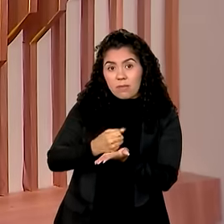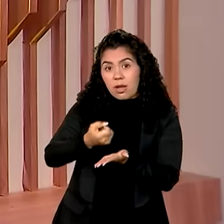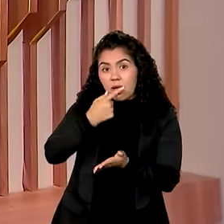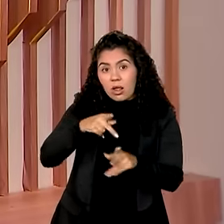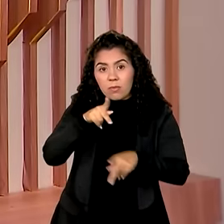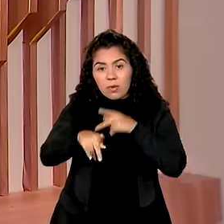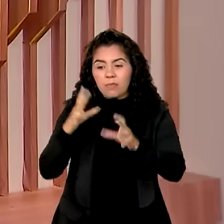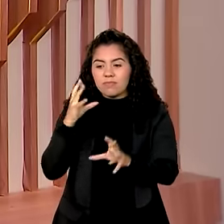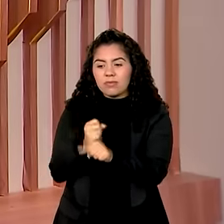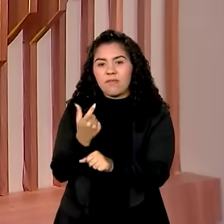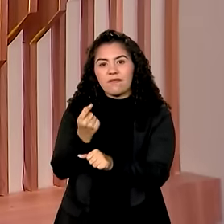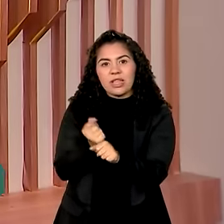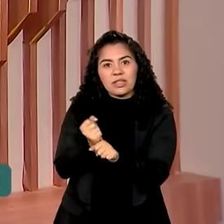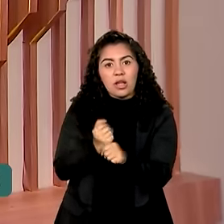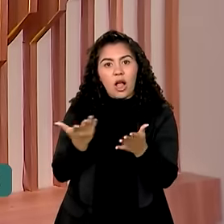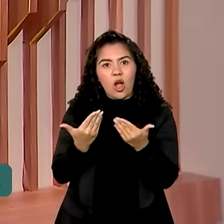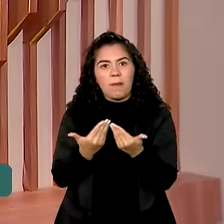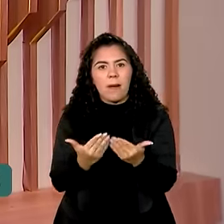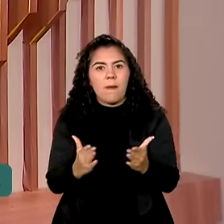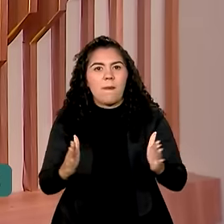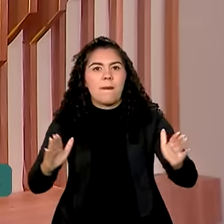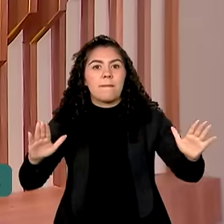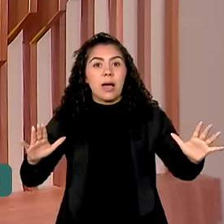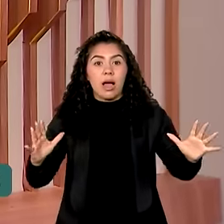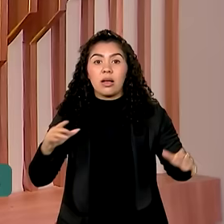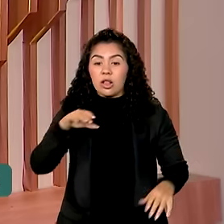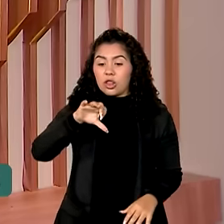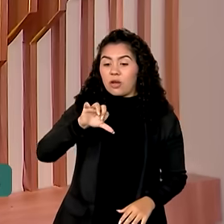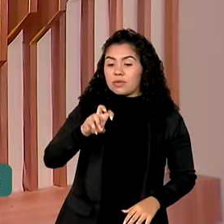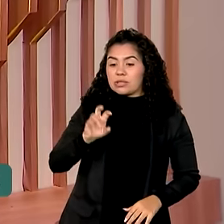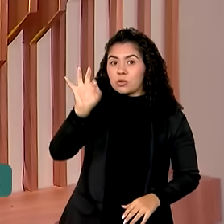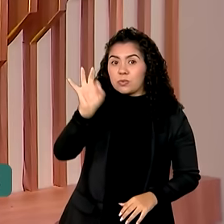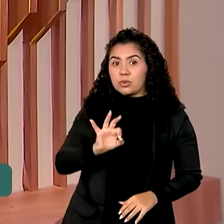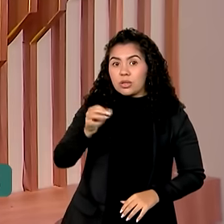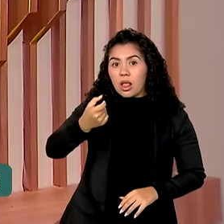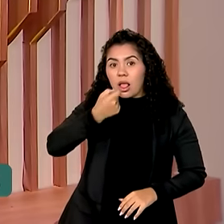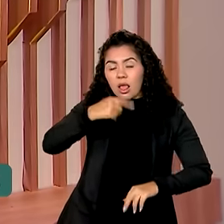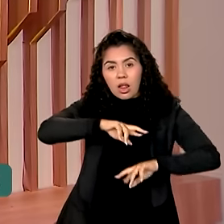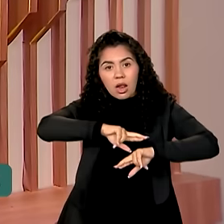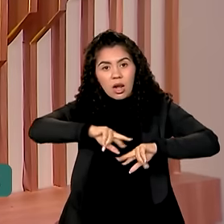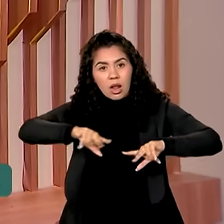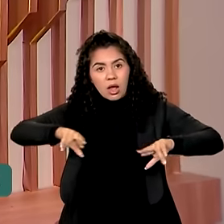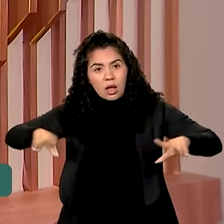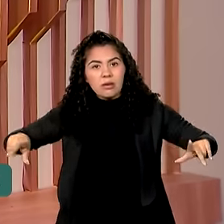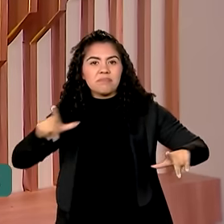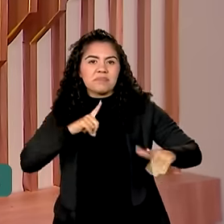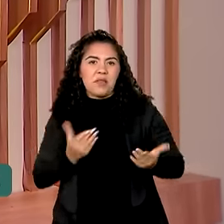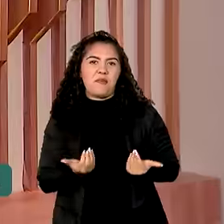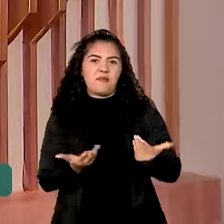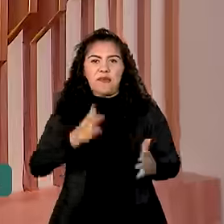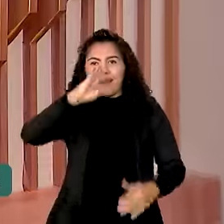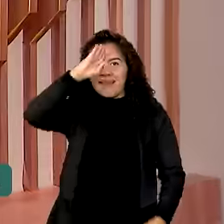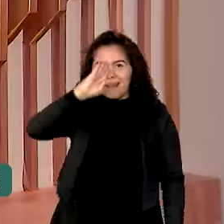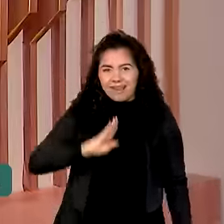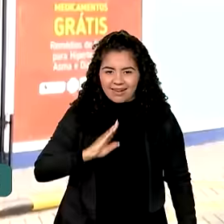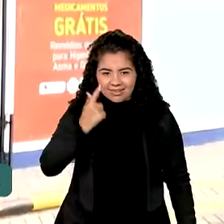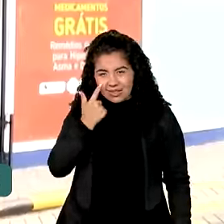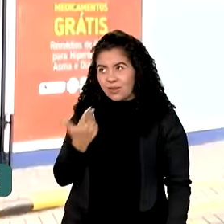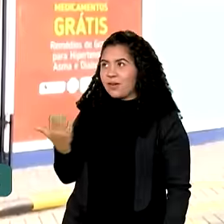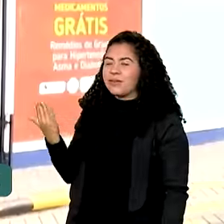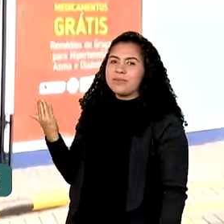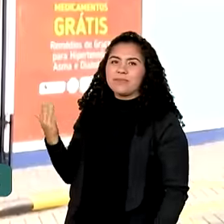e foi ampliado. Agora, 95% dos medicamentos e insumos do programa são oferecidos de graça.